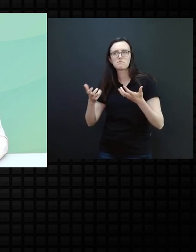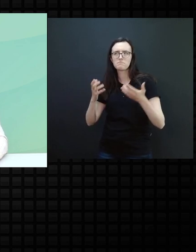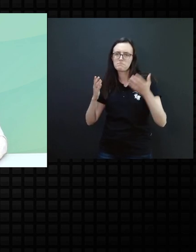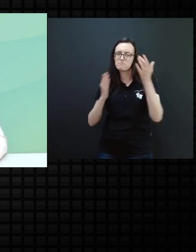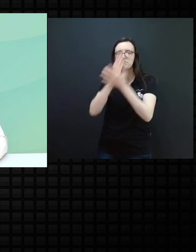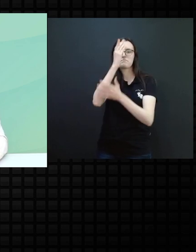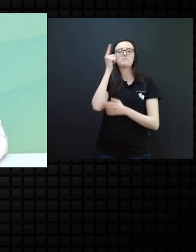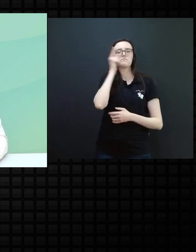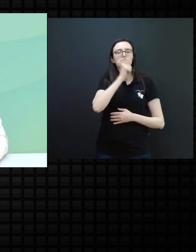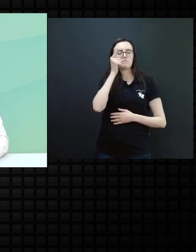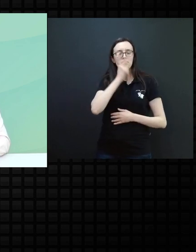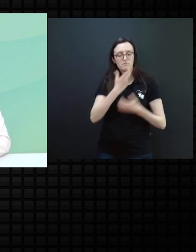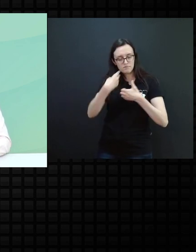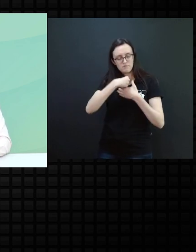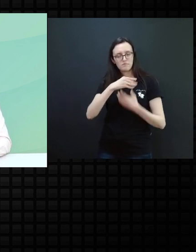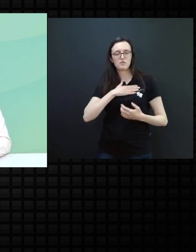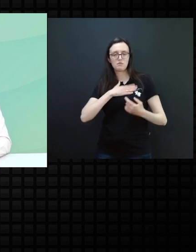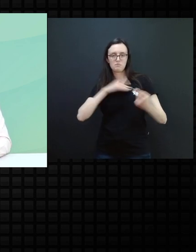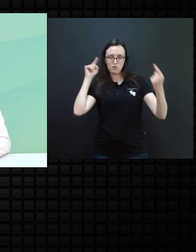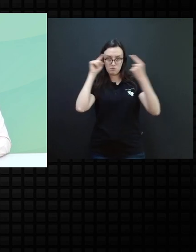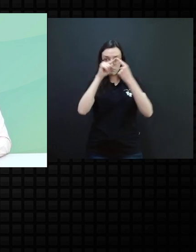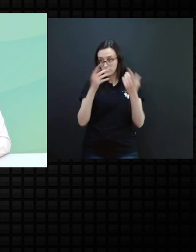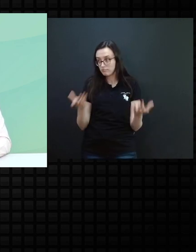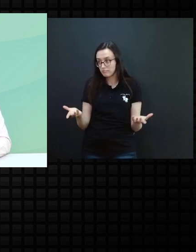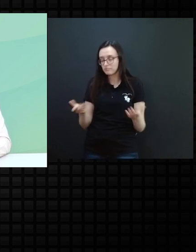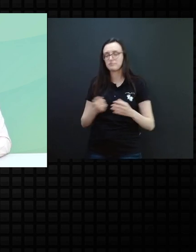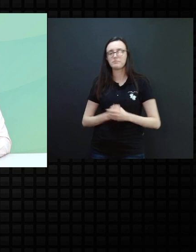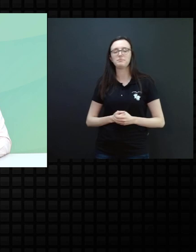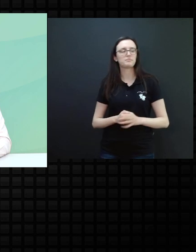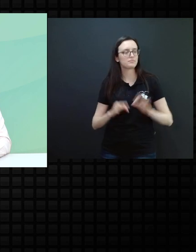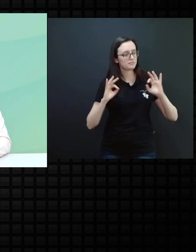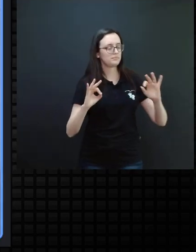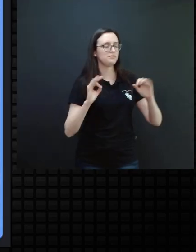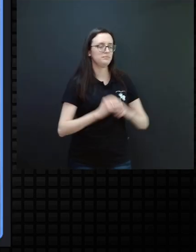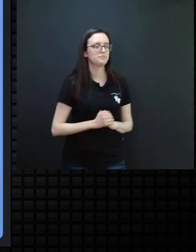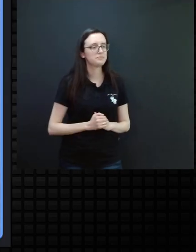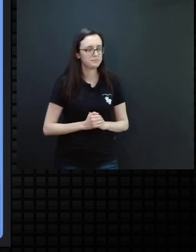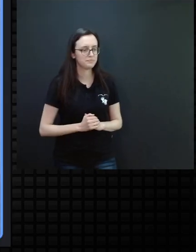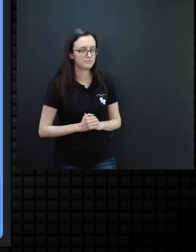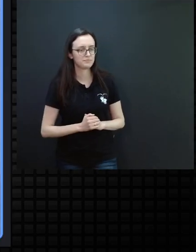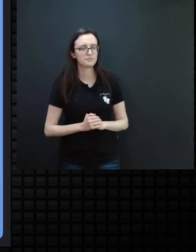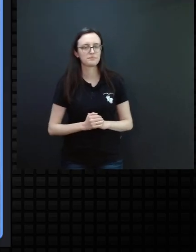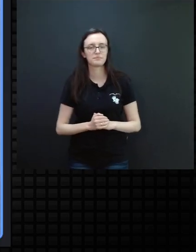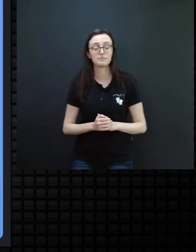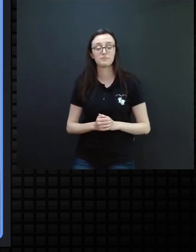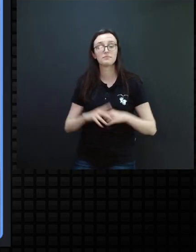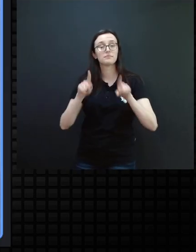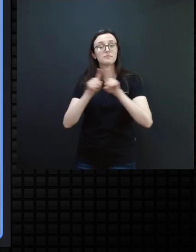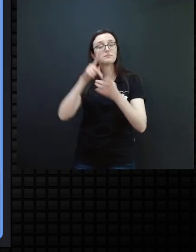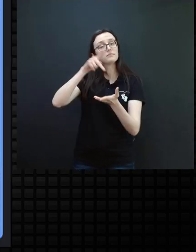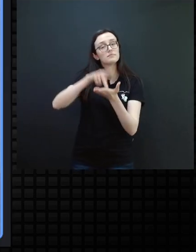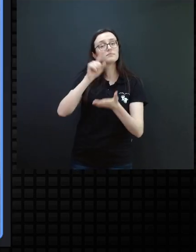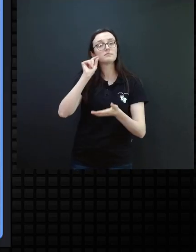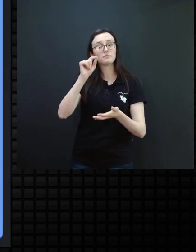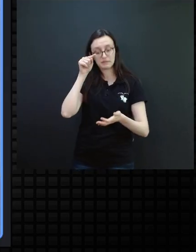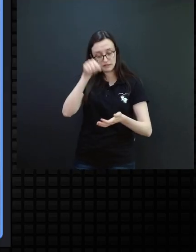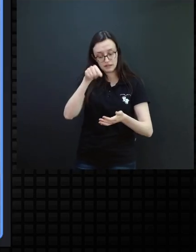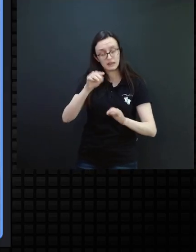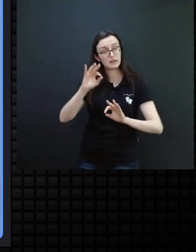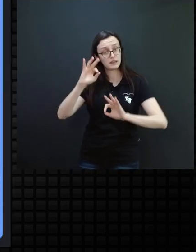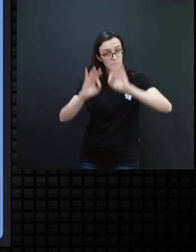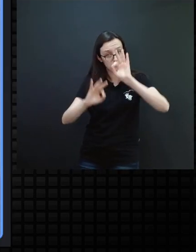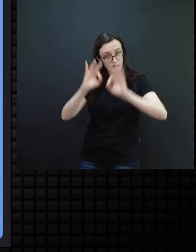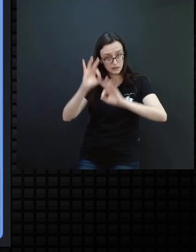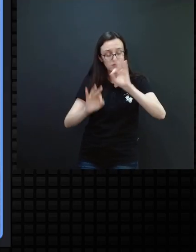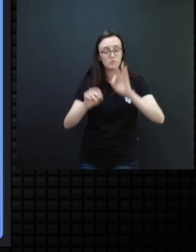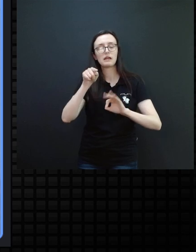atingir, né, dentro dos meus objetivos, né, Carol? Perfeito, professor, e, na verdade, esse planejamento,